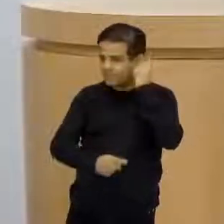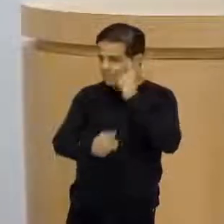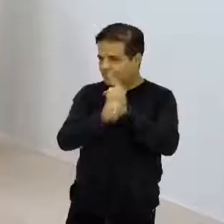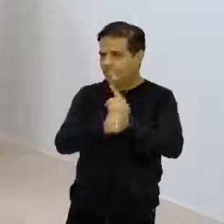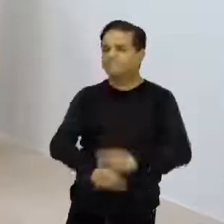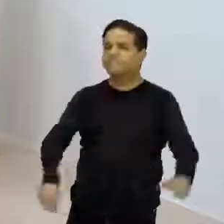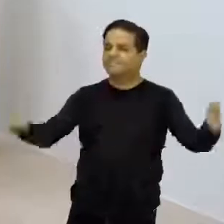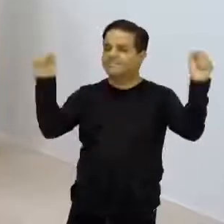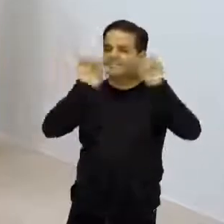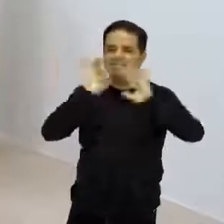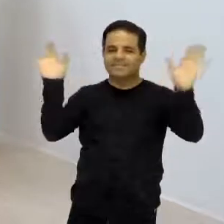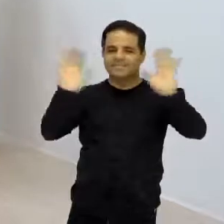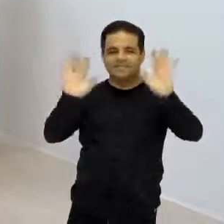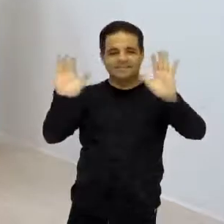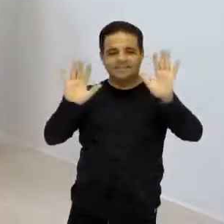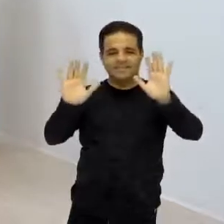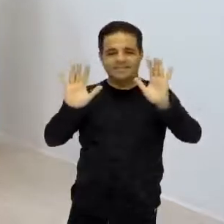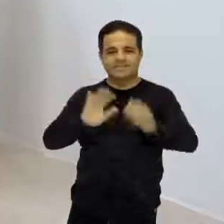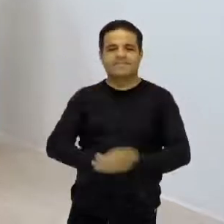Beijão. Tchau, tchau. Tchau,